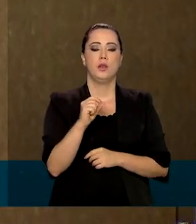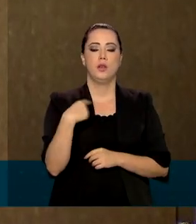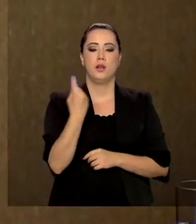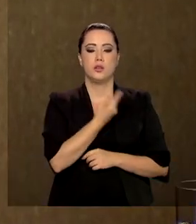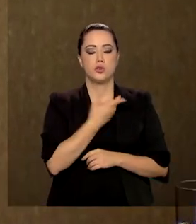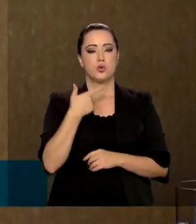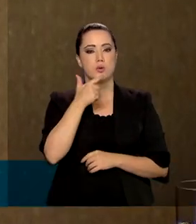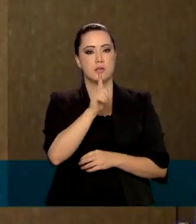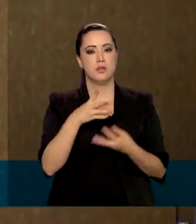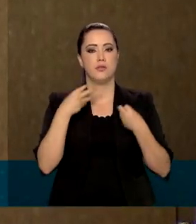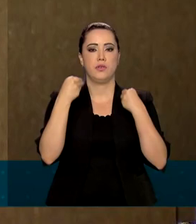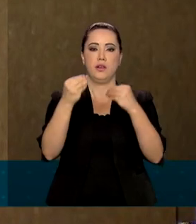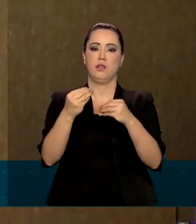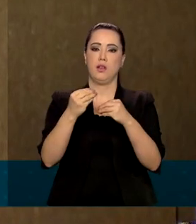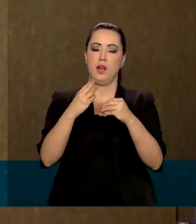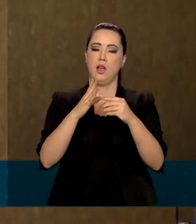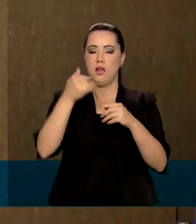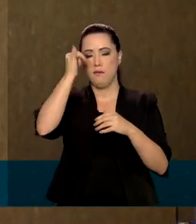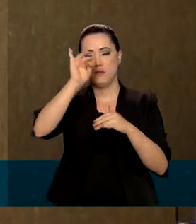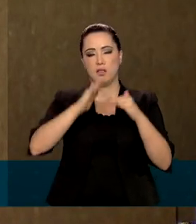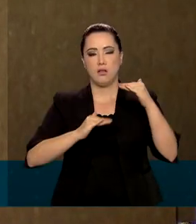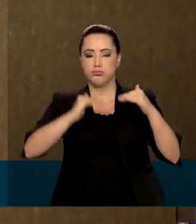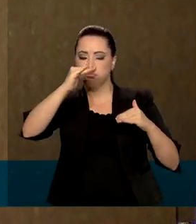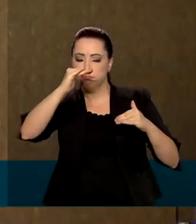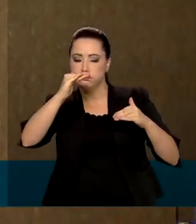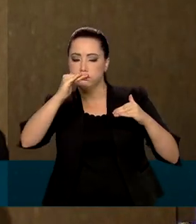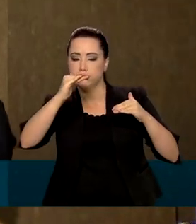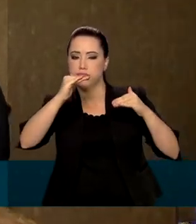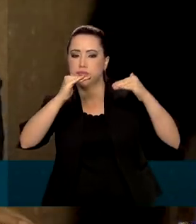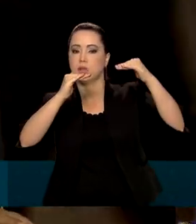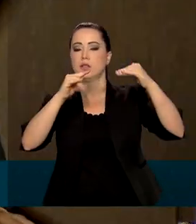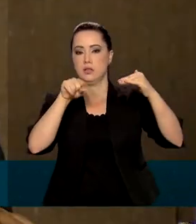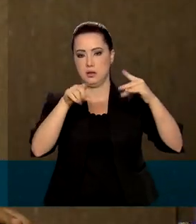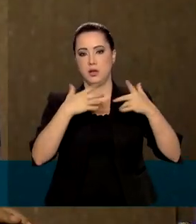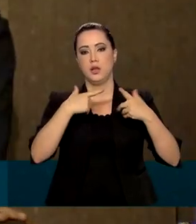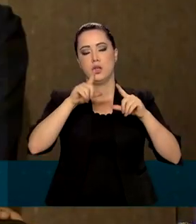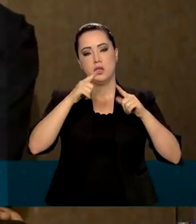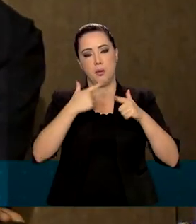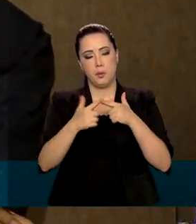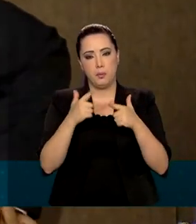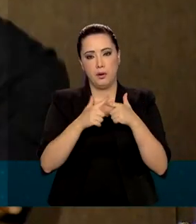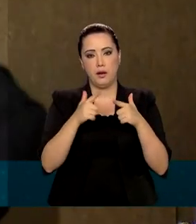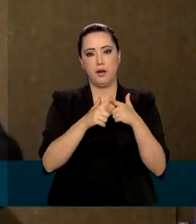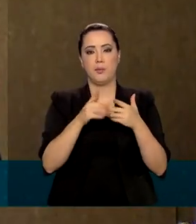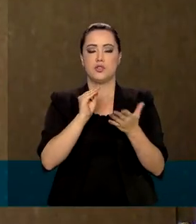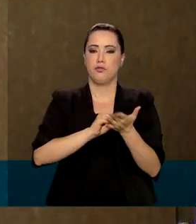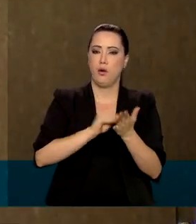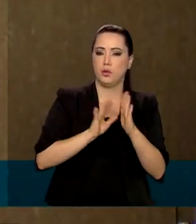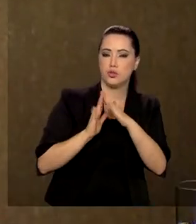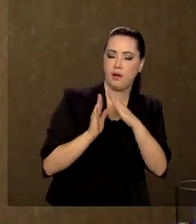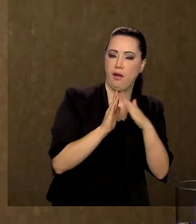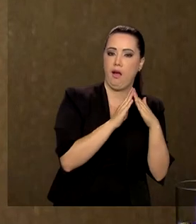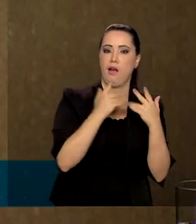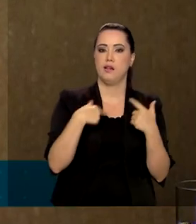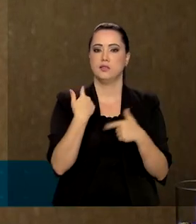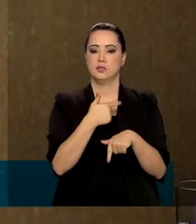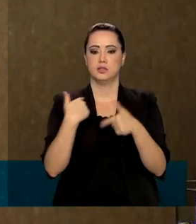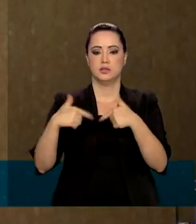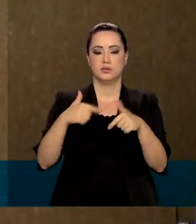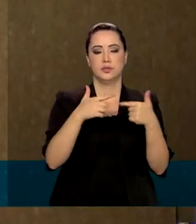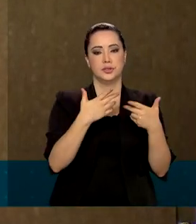do saneamento, de combate ao déficit habitacional, de tratar os nossos arranjos produtivos,